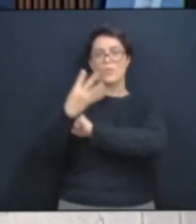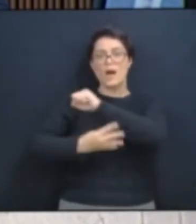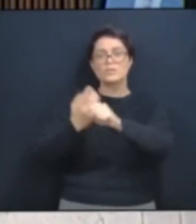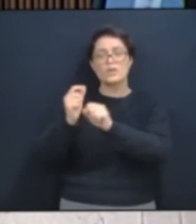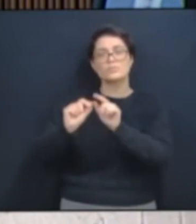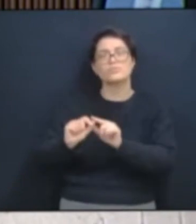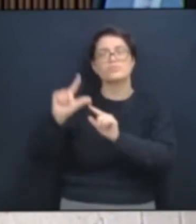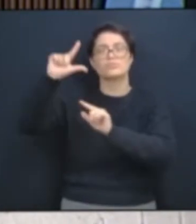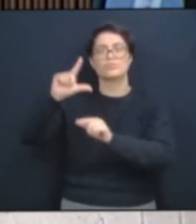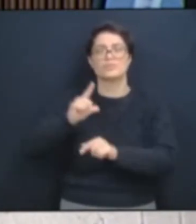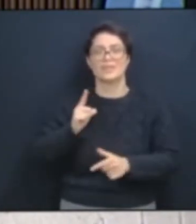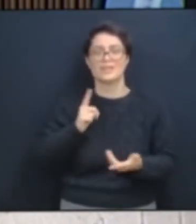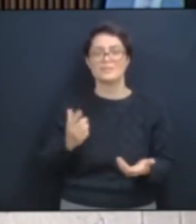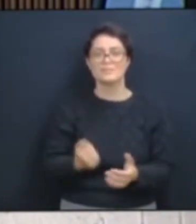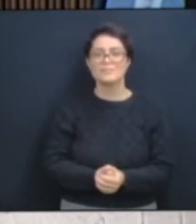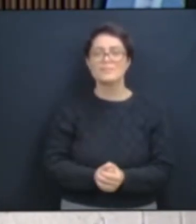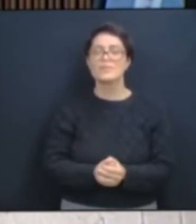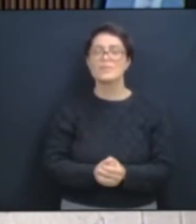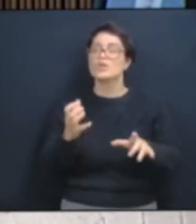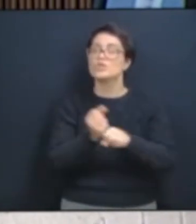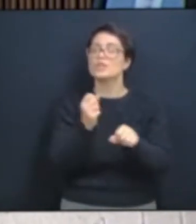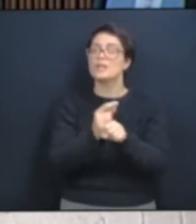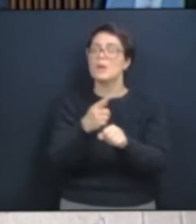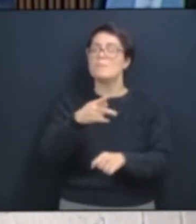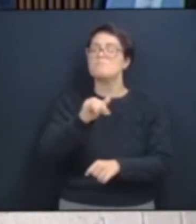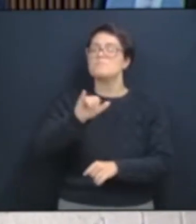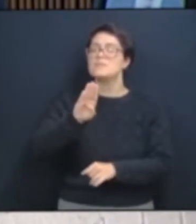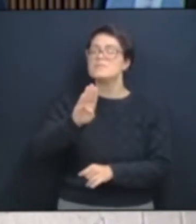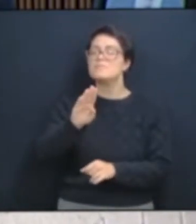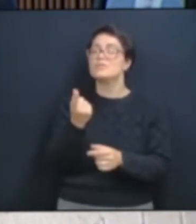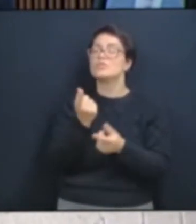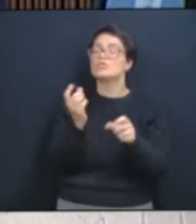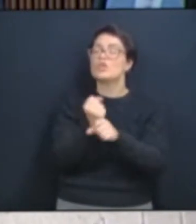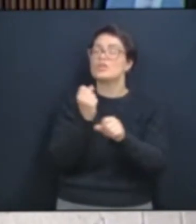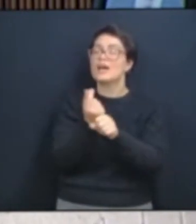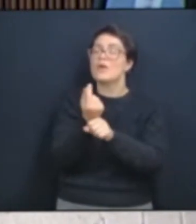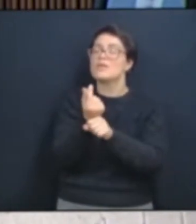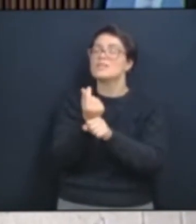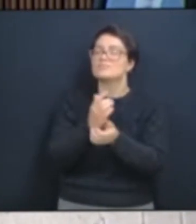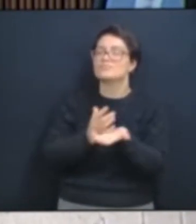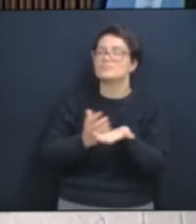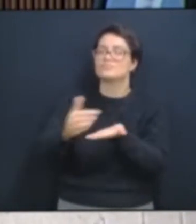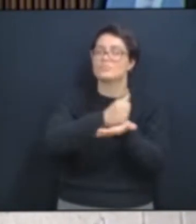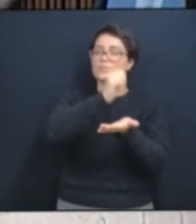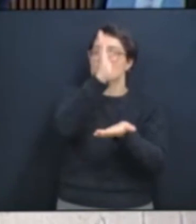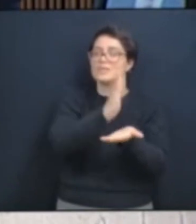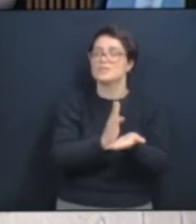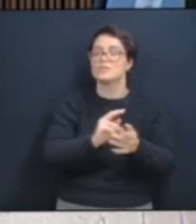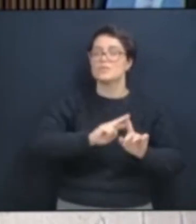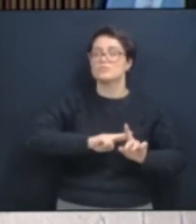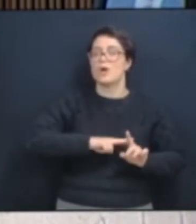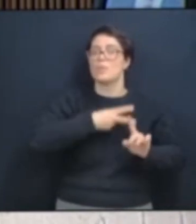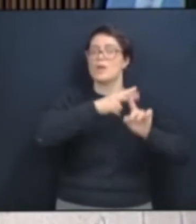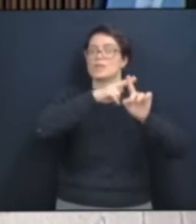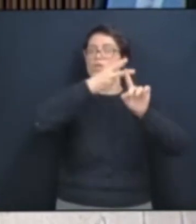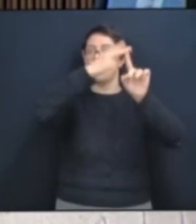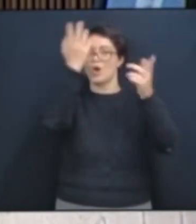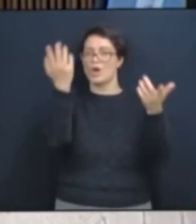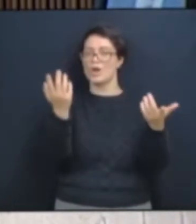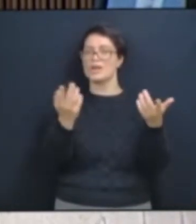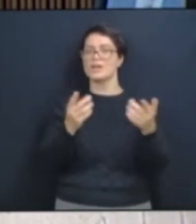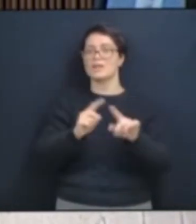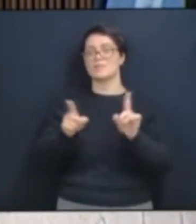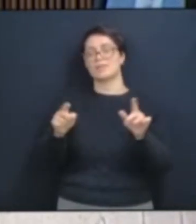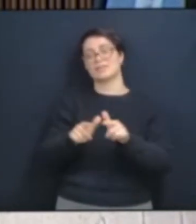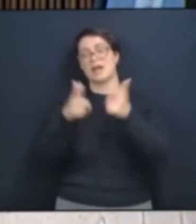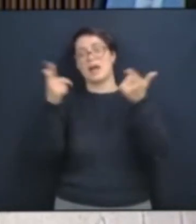deputado Arruda? O PIB cresceu além da expectativa da mídia e dos que torcem contra. Aí o desespero.